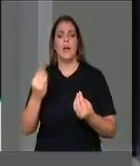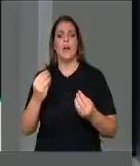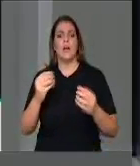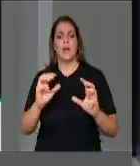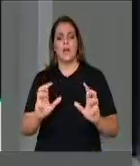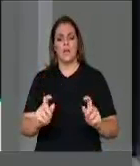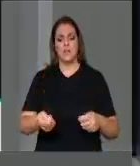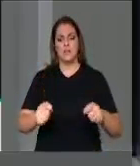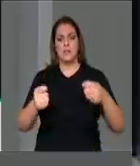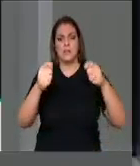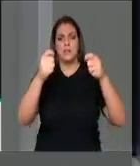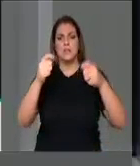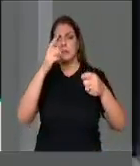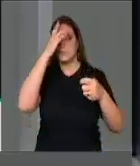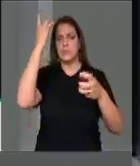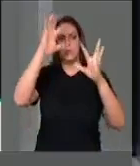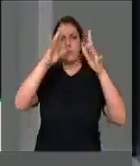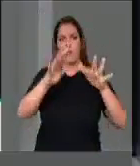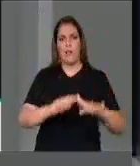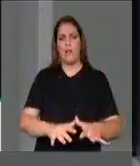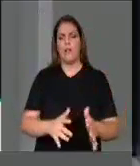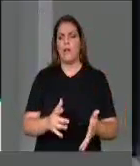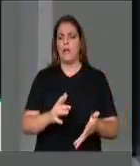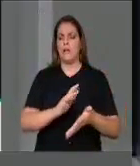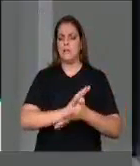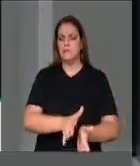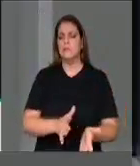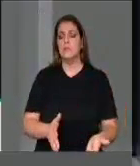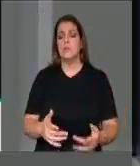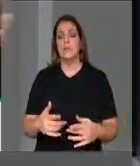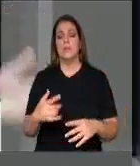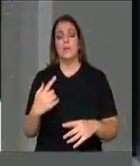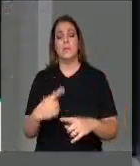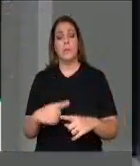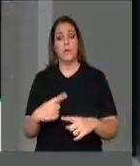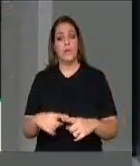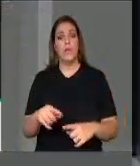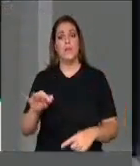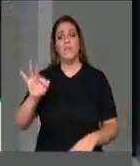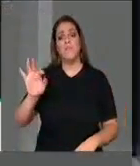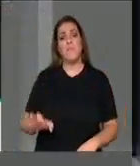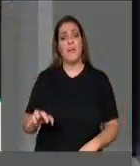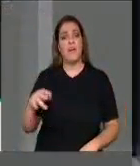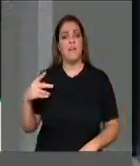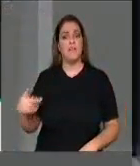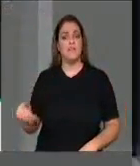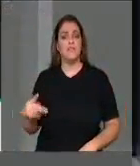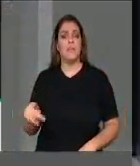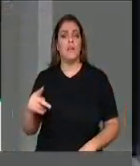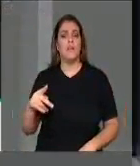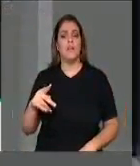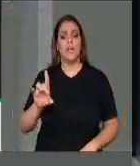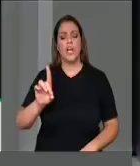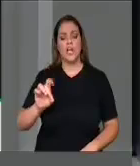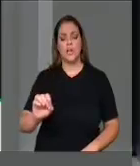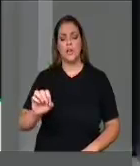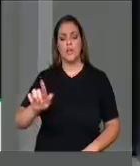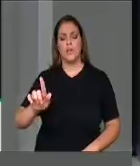Que, enfim, por causa da fé, por causa de dogmas,